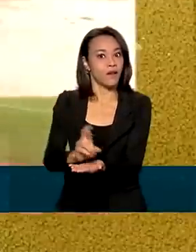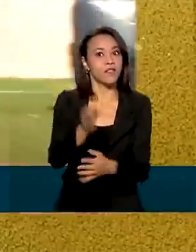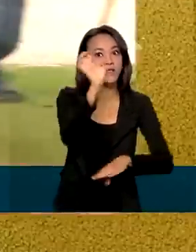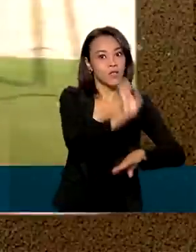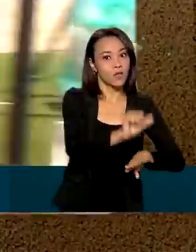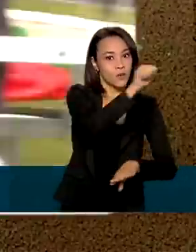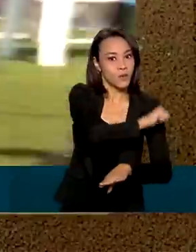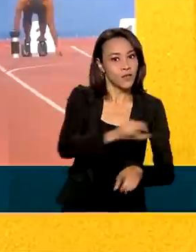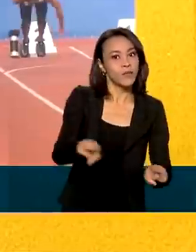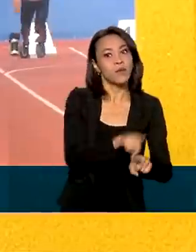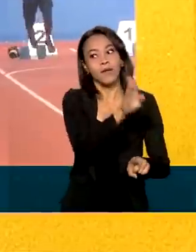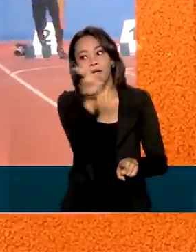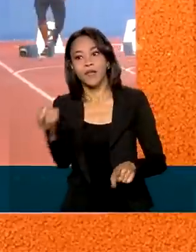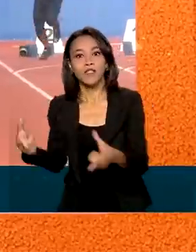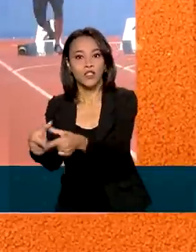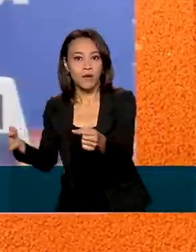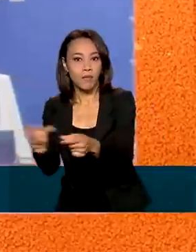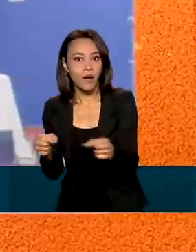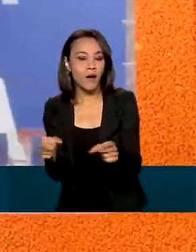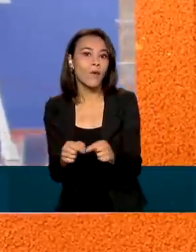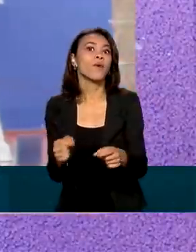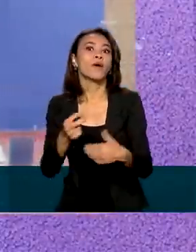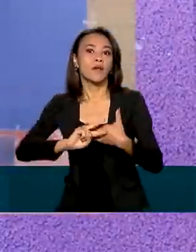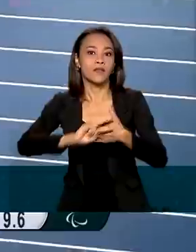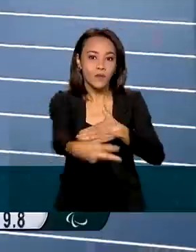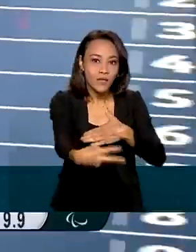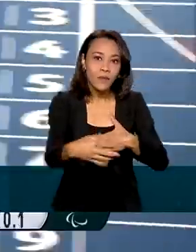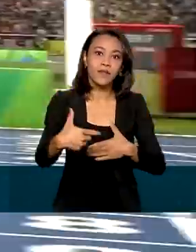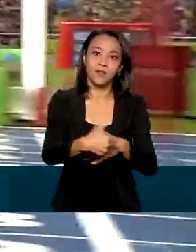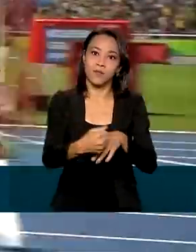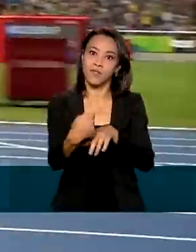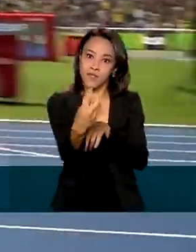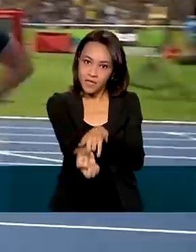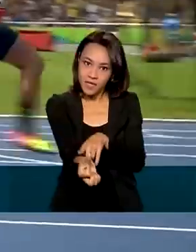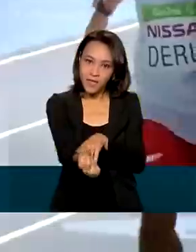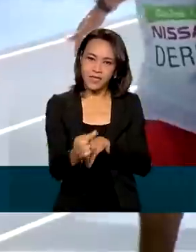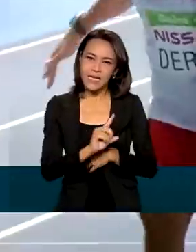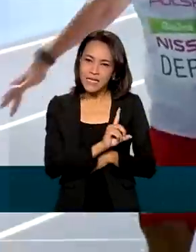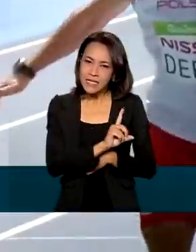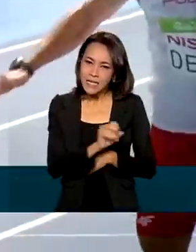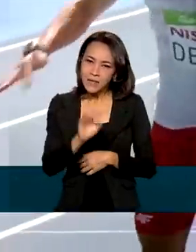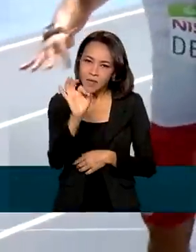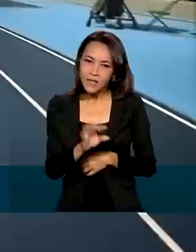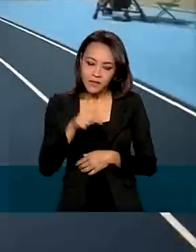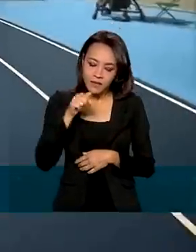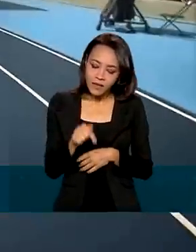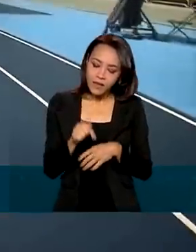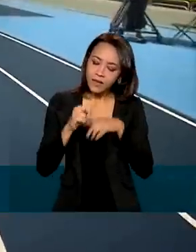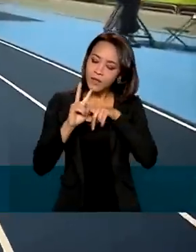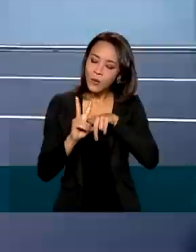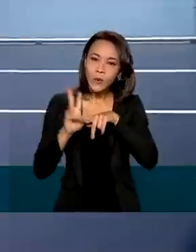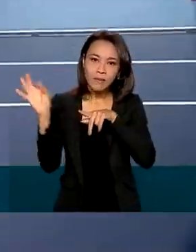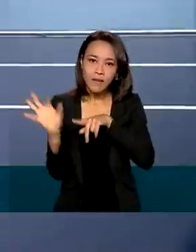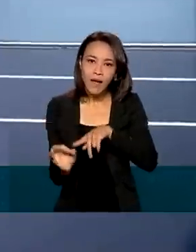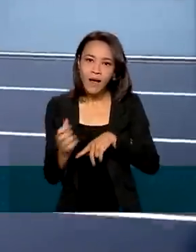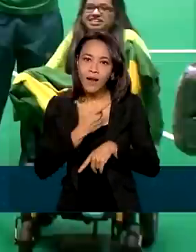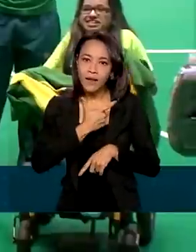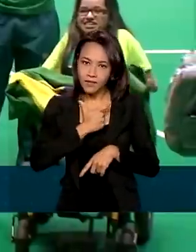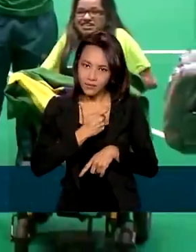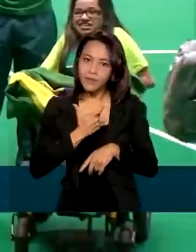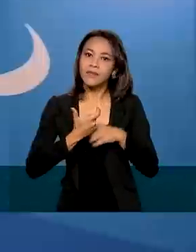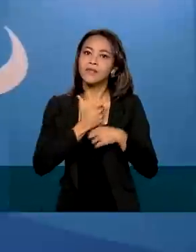Tóquio. E o retorno veio em 2016. 100% das 72 medalhas conquistadas pelos atletas